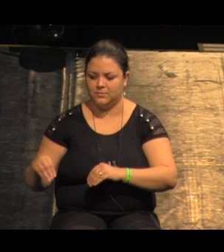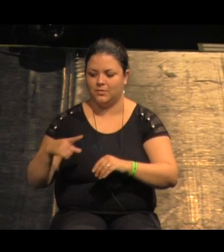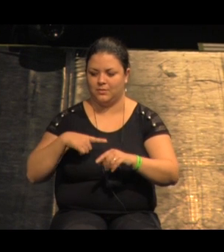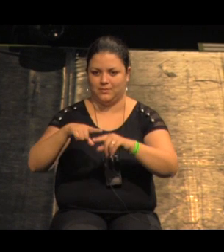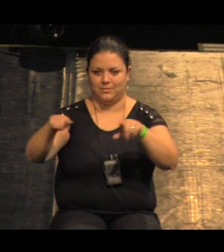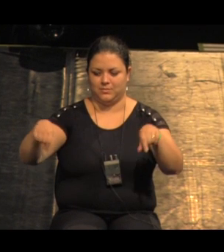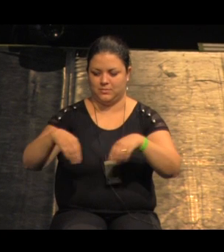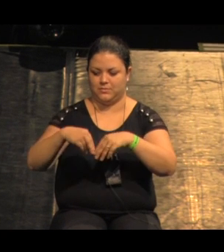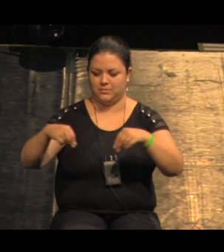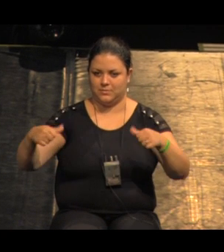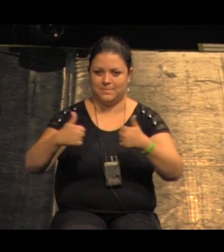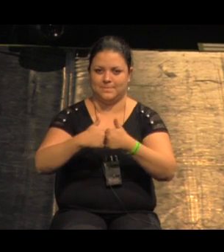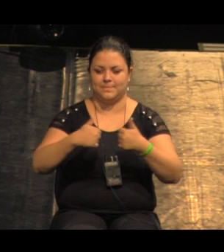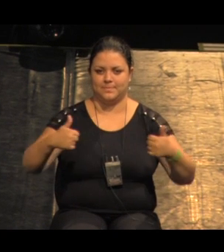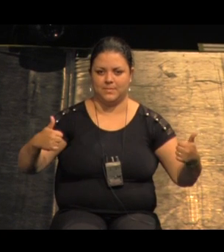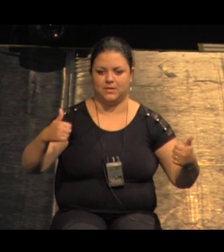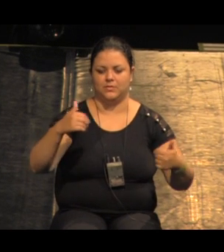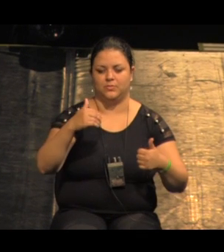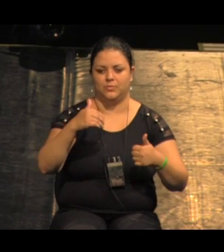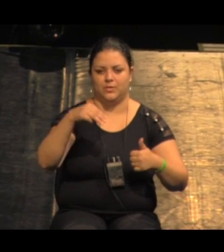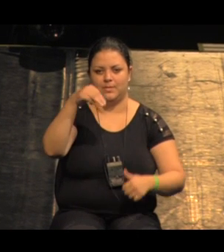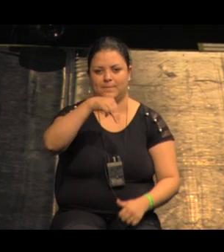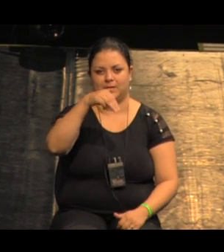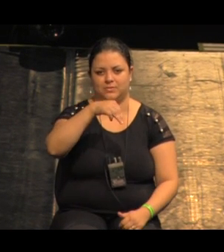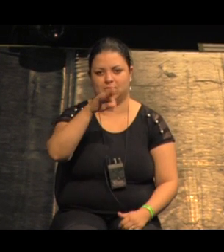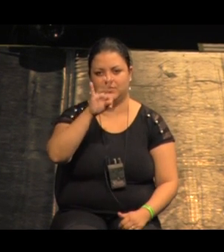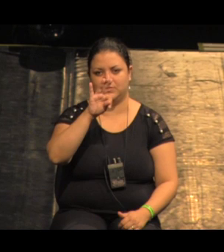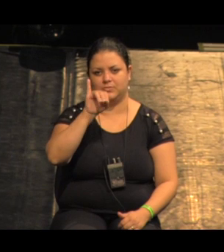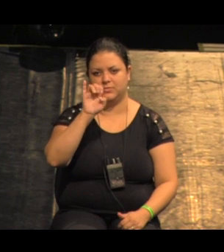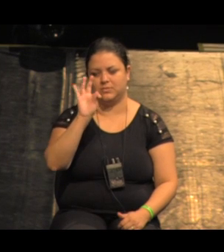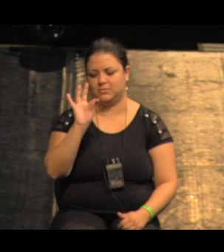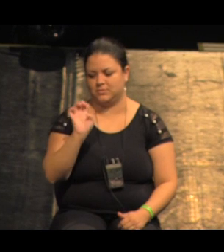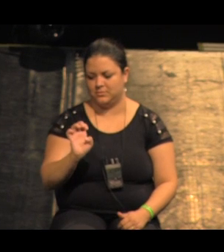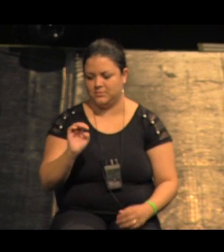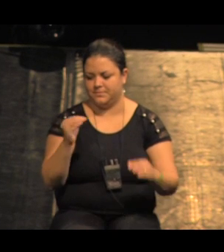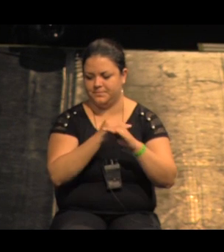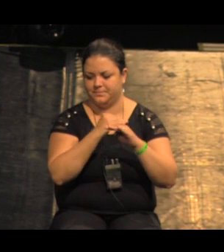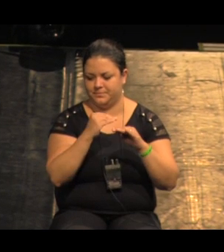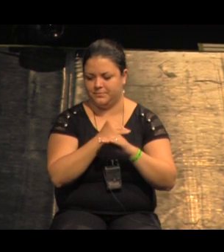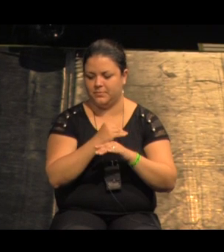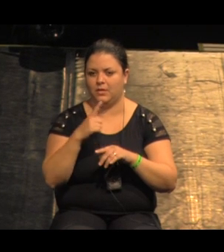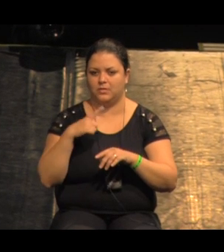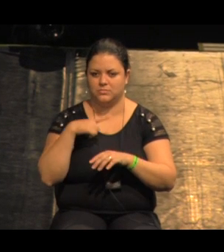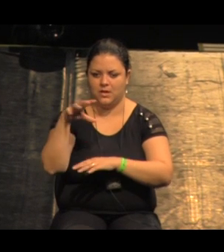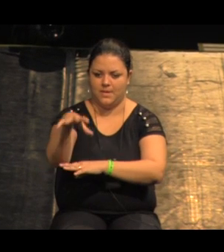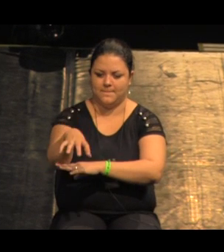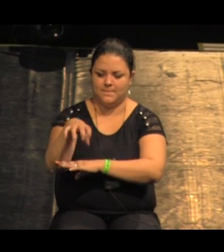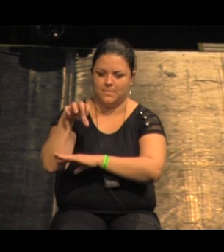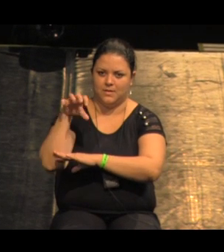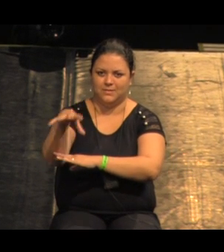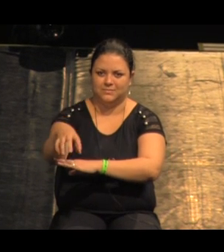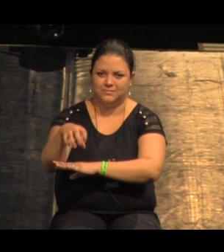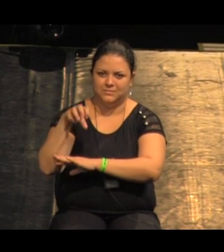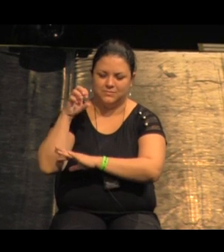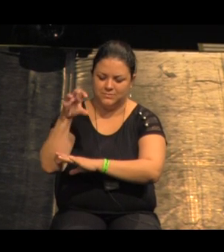bastante movimentado a gente tem aqui as máquinas já estavam fazendo um aterro porque era uma